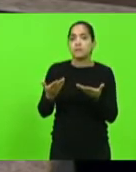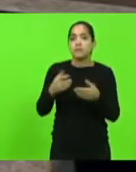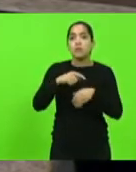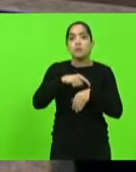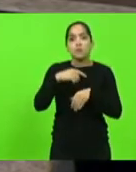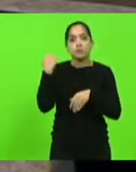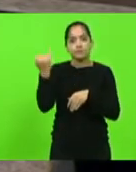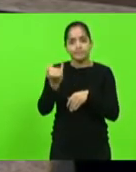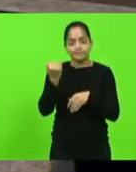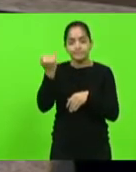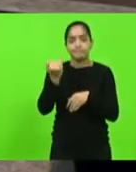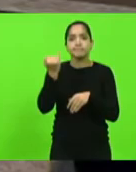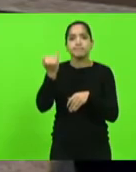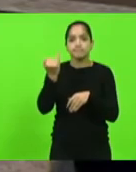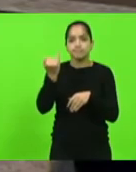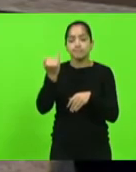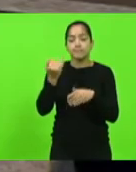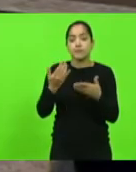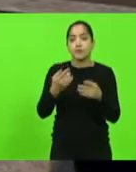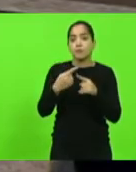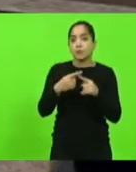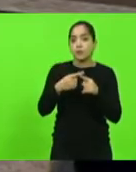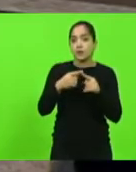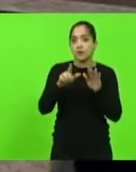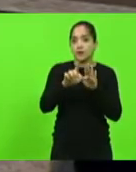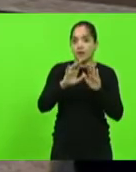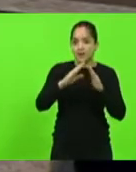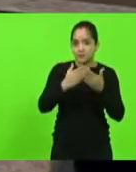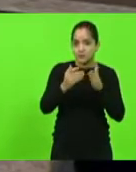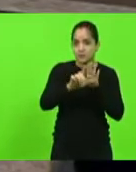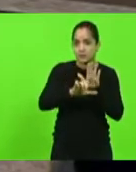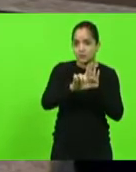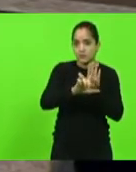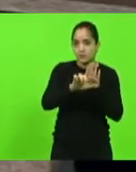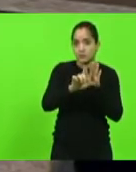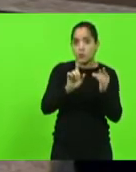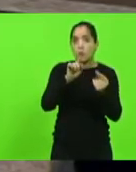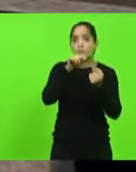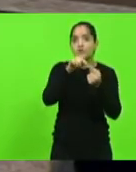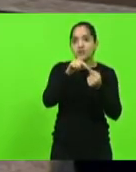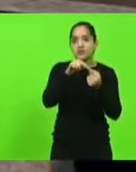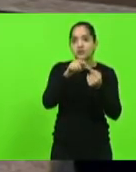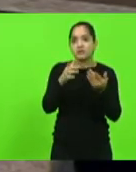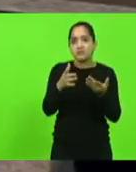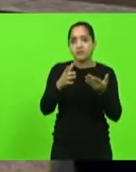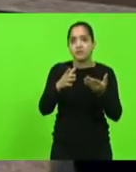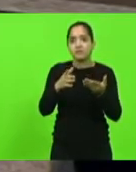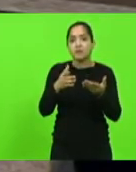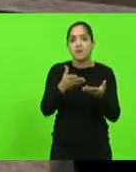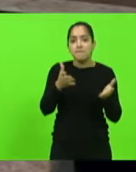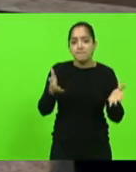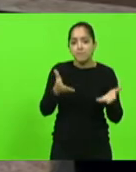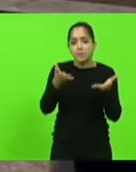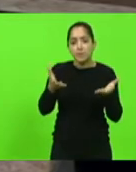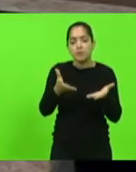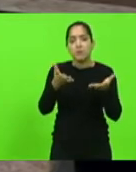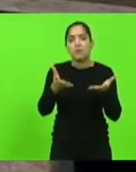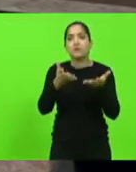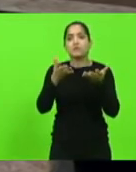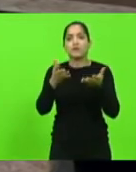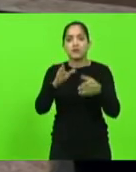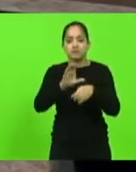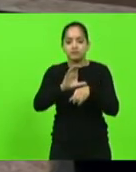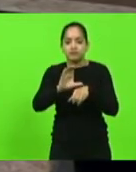importante, porque a Escola do Legislativo tem como um dos maiores objetivos promover a formação,